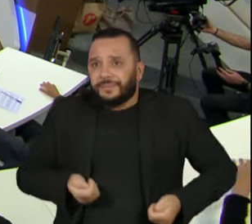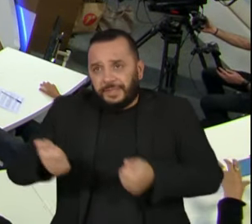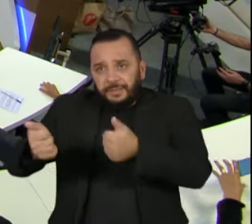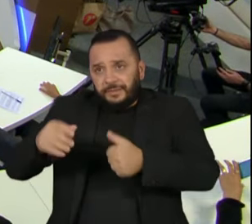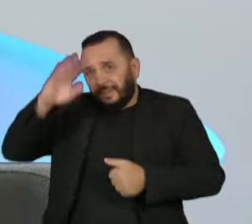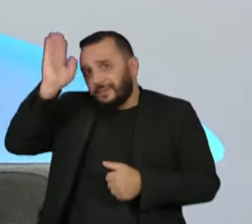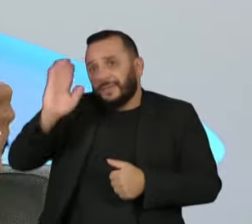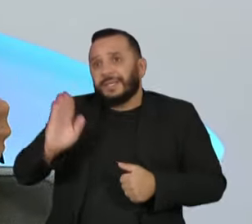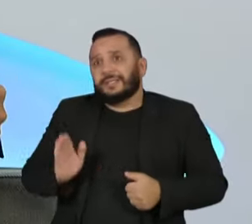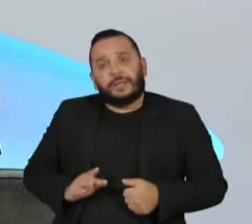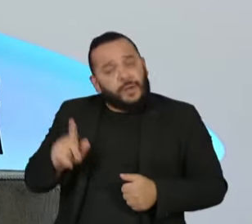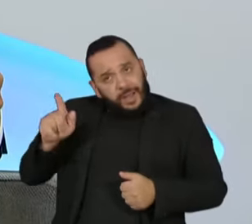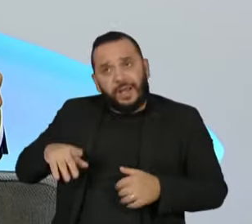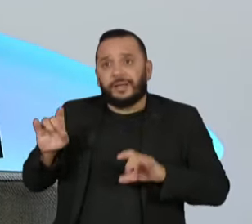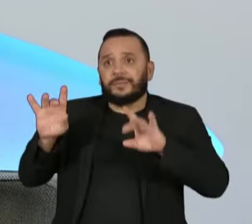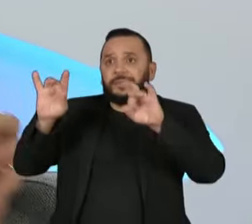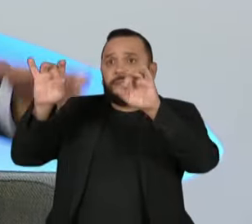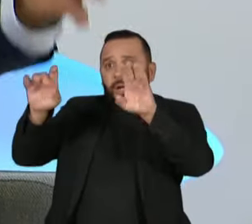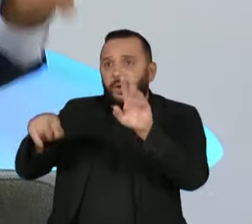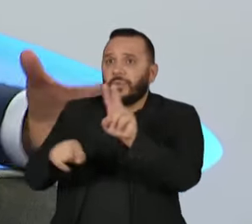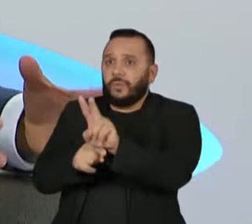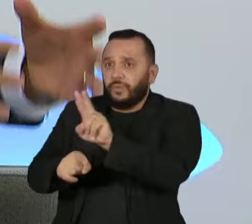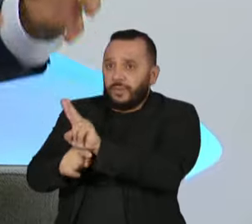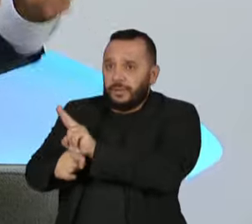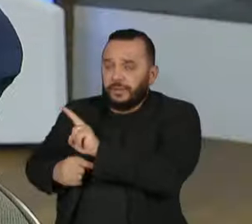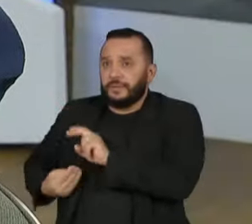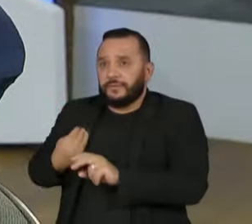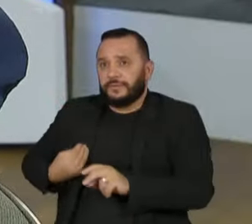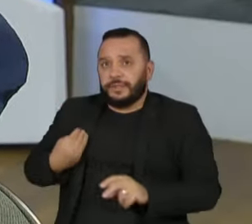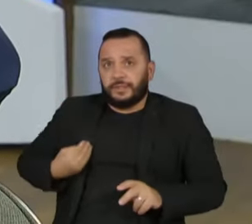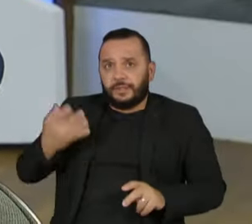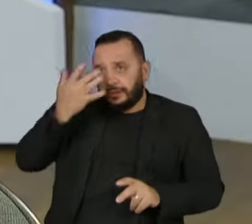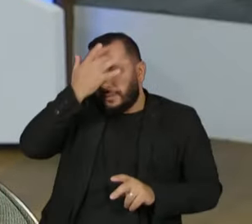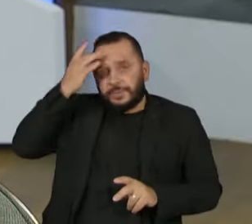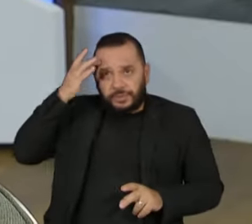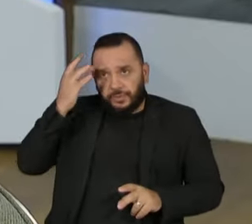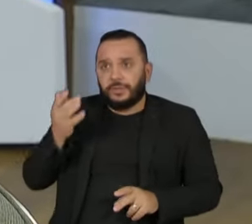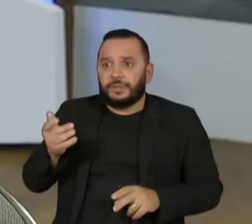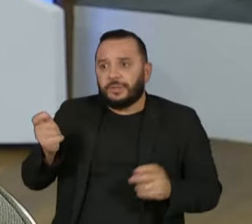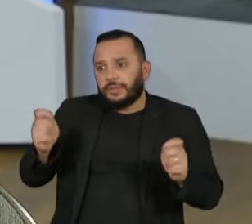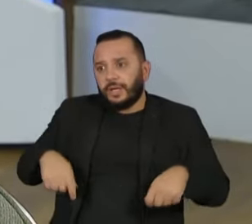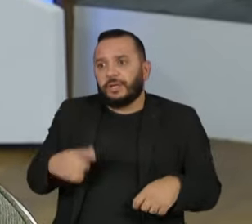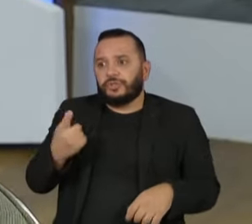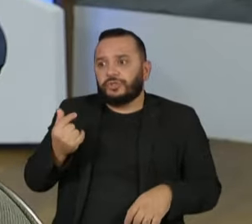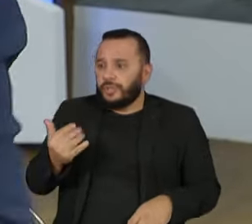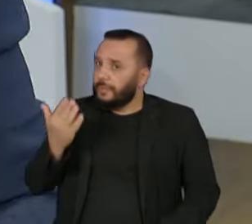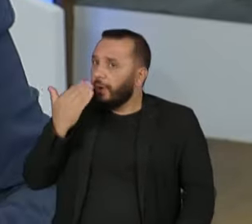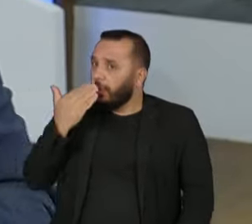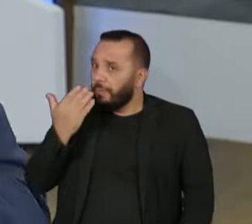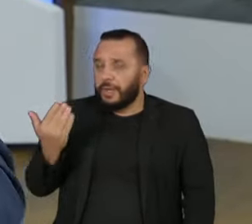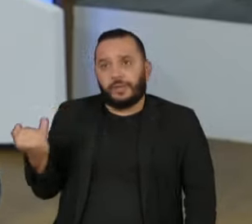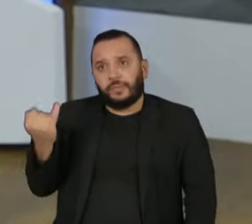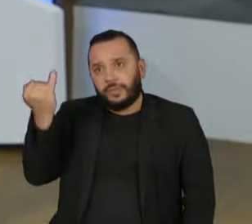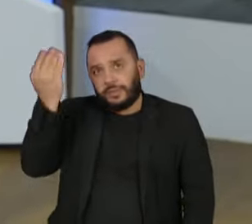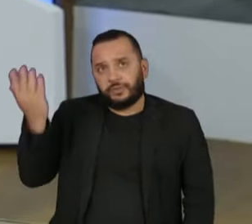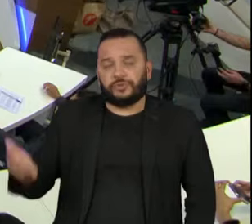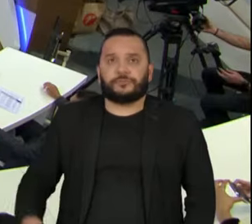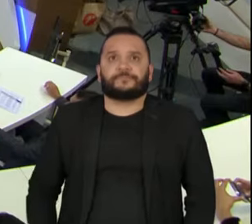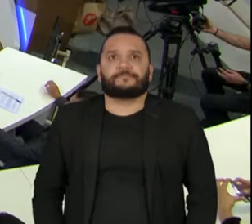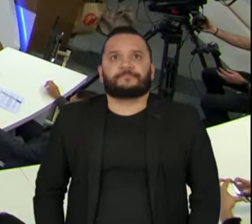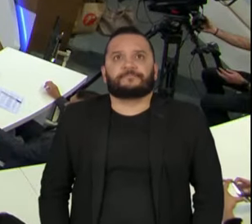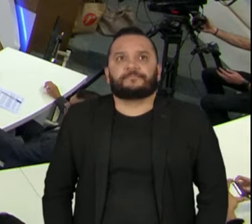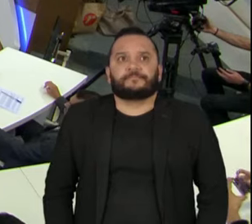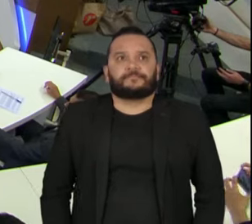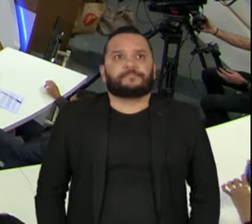importante que tem a ver com a vida como é dinheiro para comida? Comida para os mais pobres, é isso. Senador,